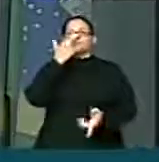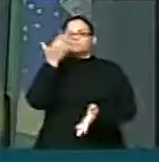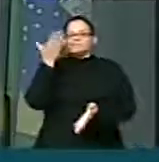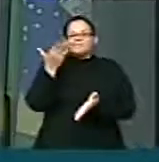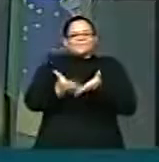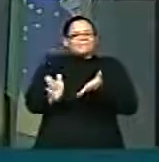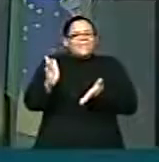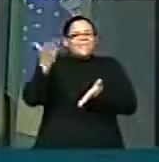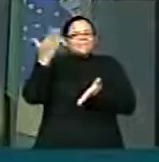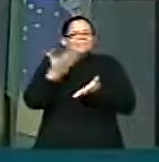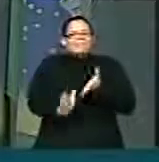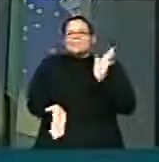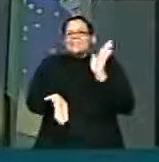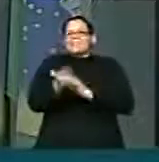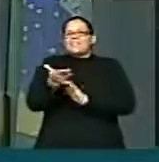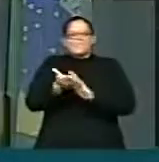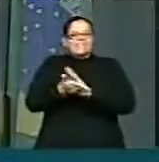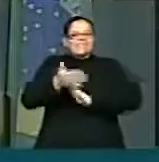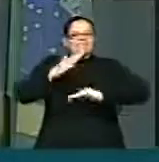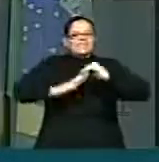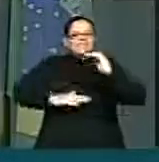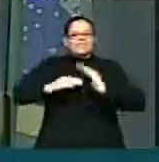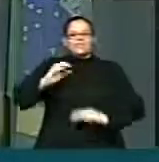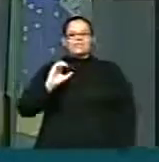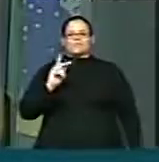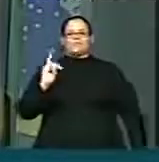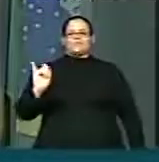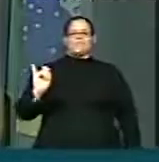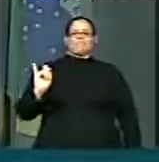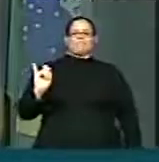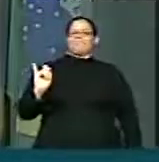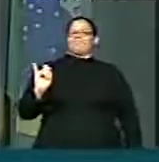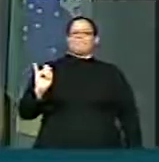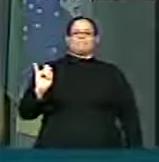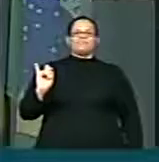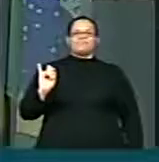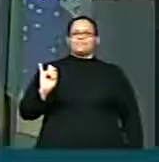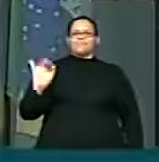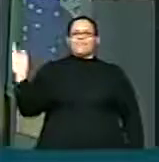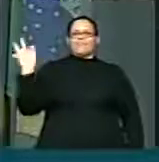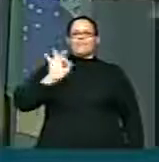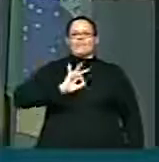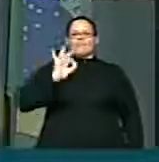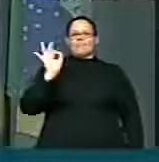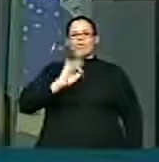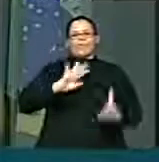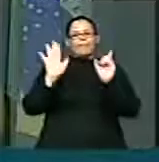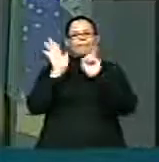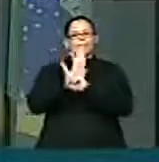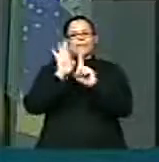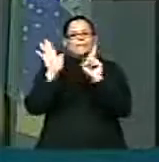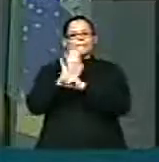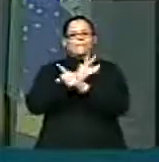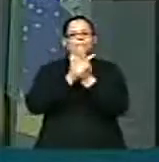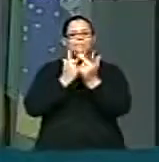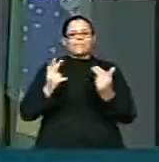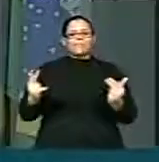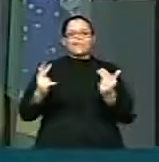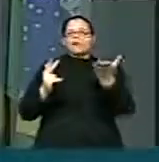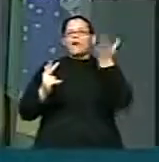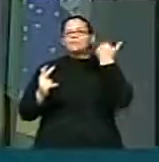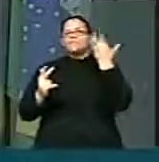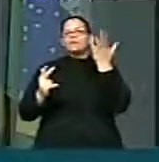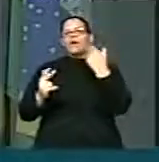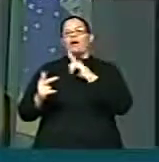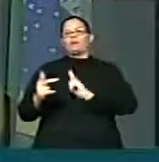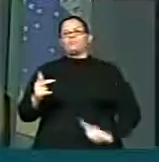com a investigação da CPMI, com o objeto da CPMI. Ficaram perguntando de quando ele era ministro.